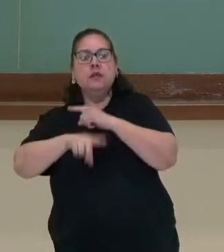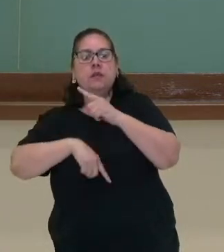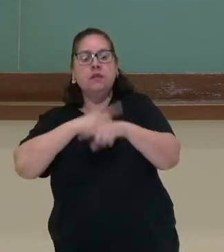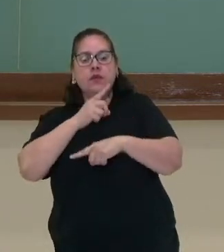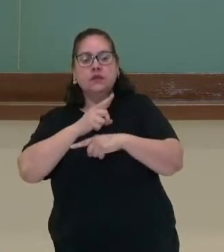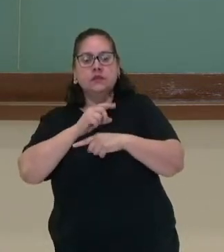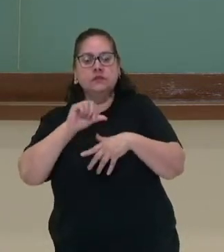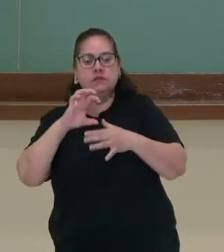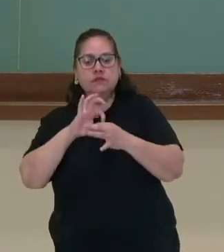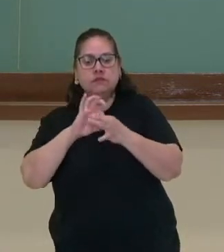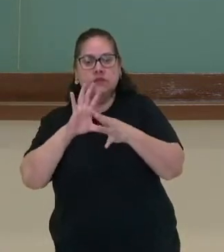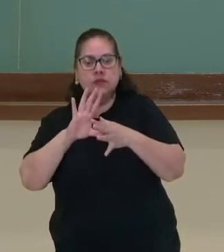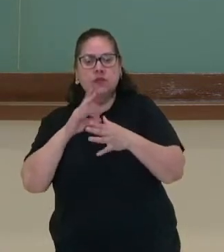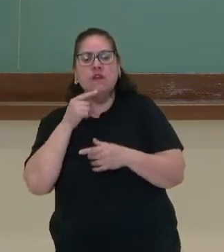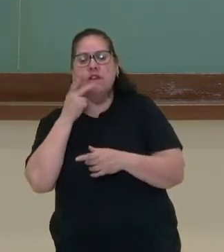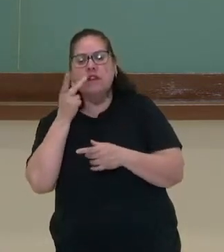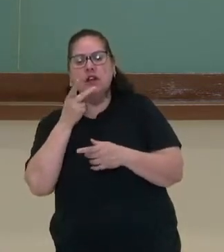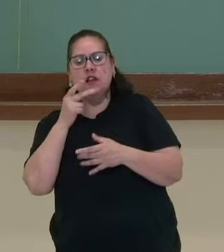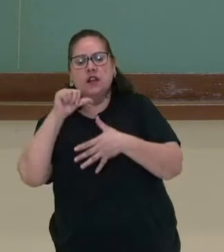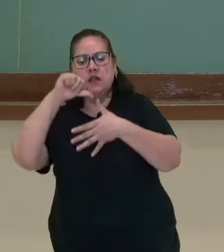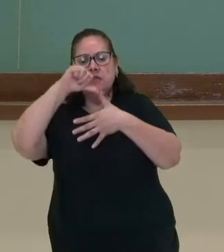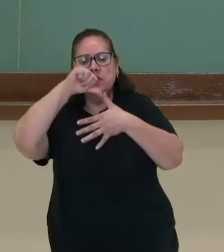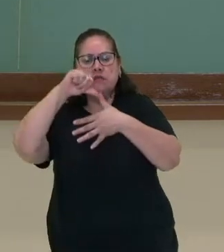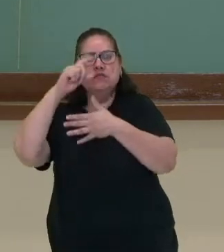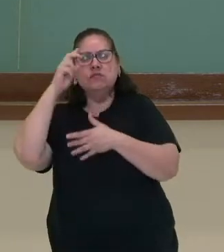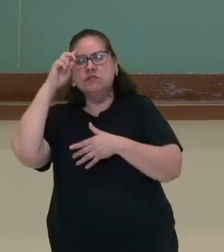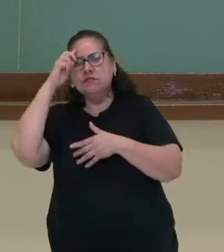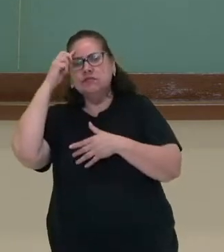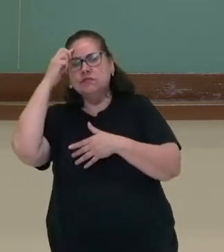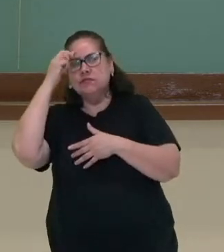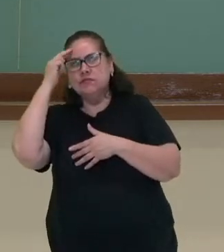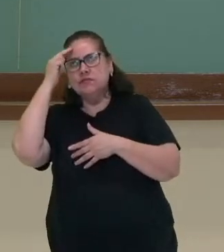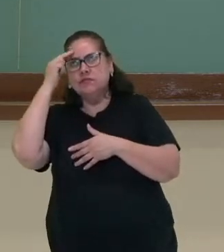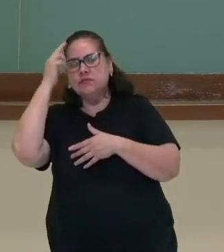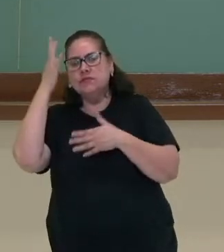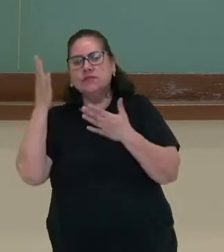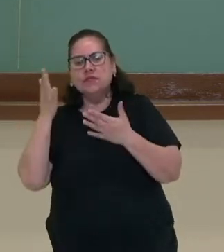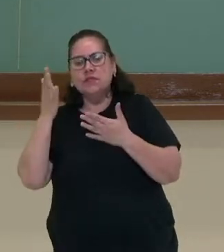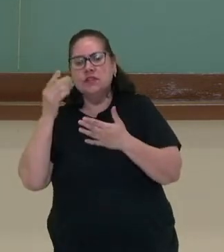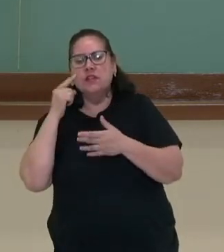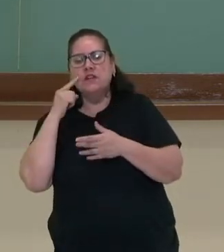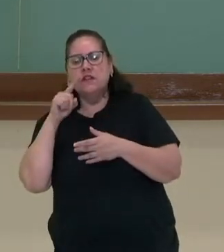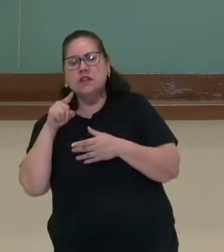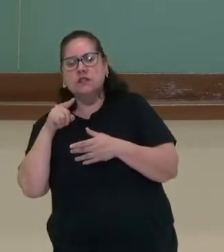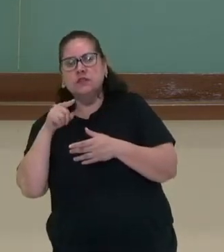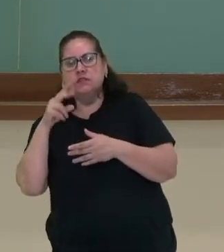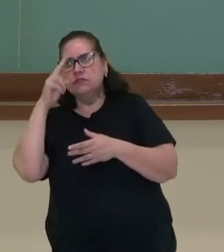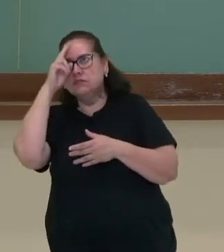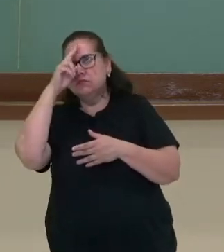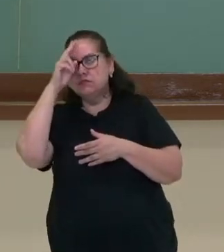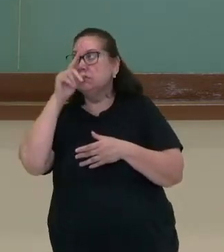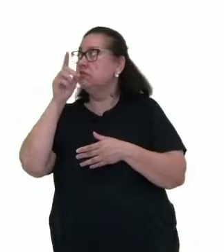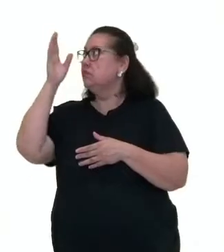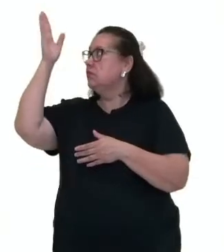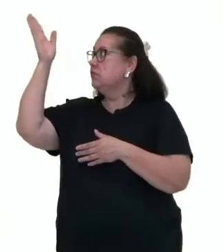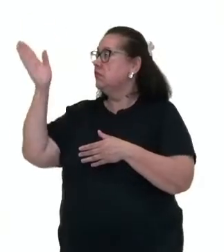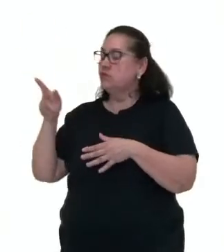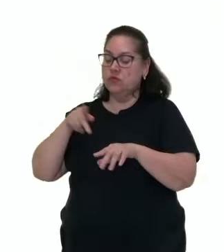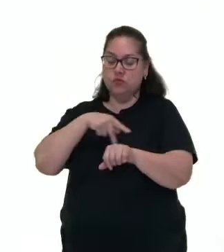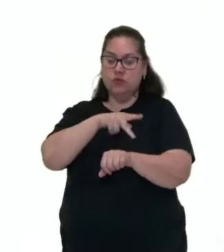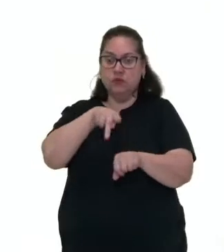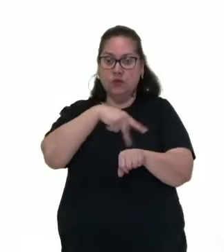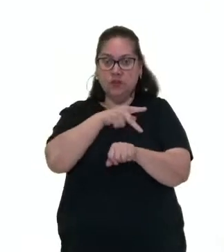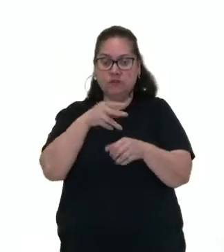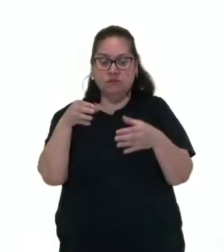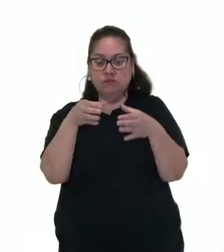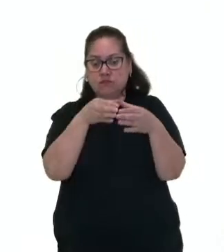Quando a gente fala América Latina, qual é a imagem que você se lembra, né? A gente vai aí se recordar dos países que